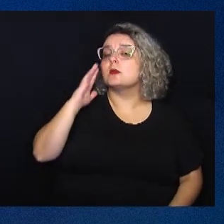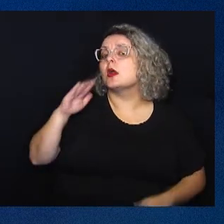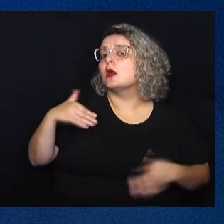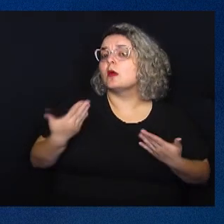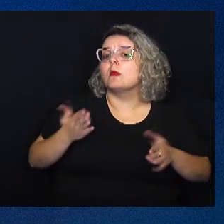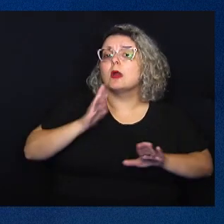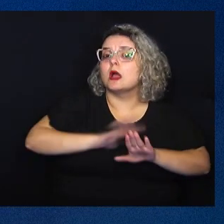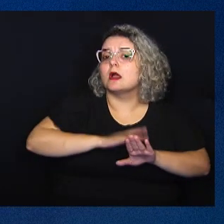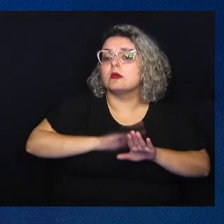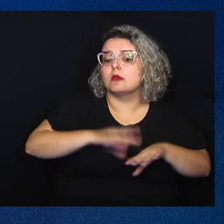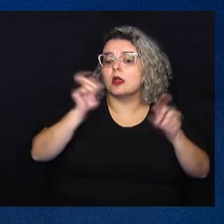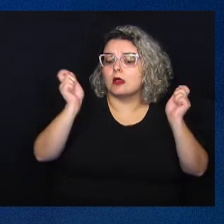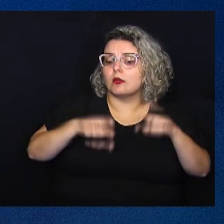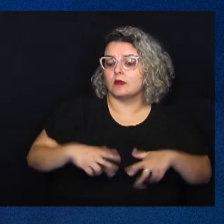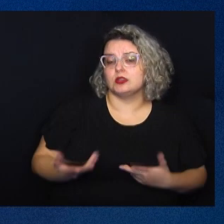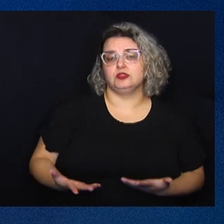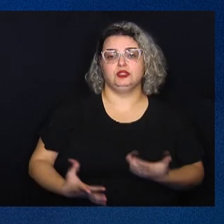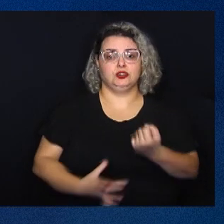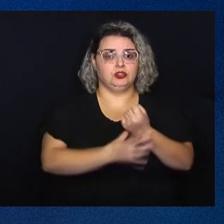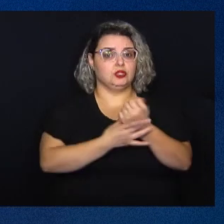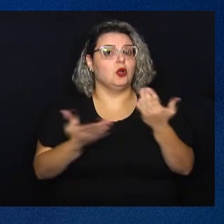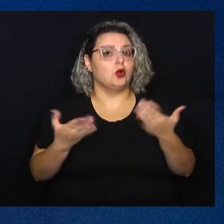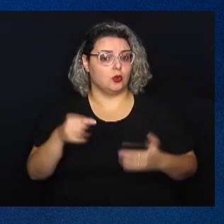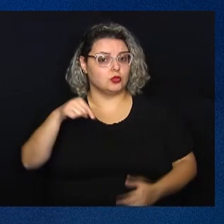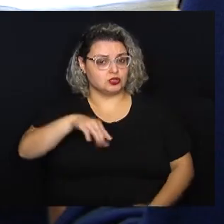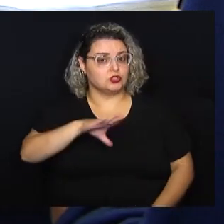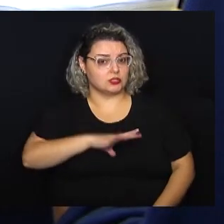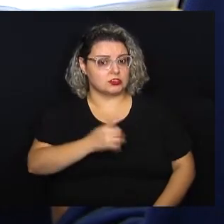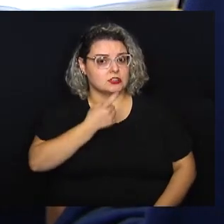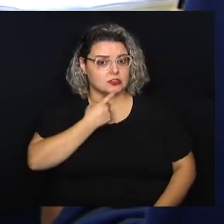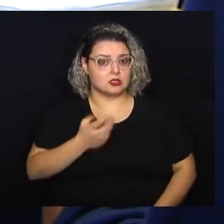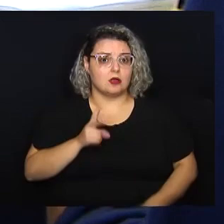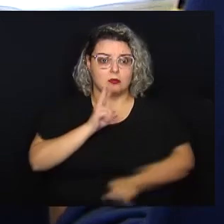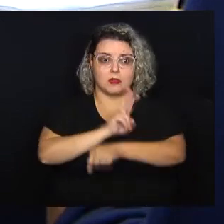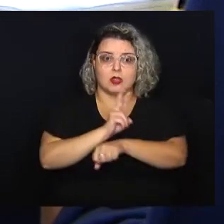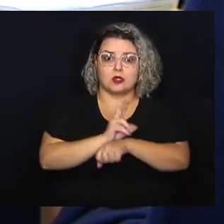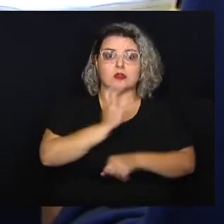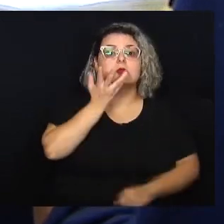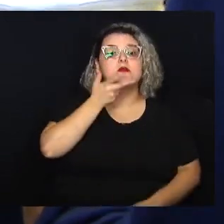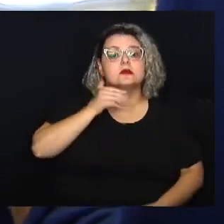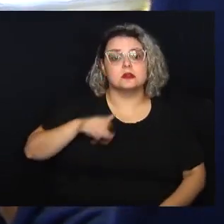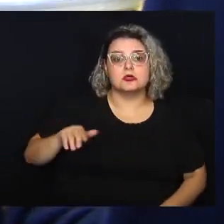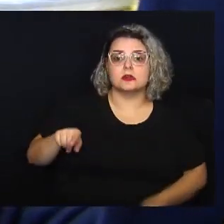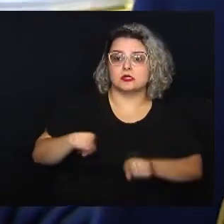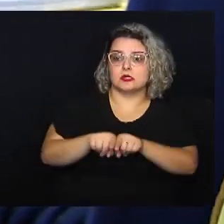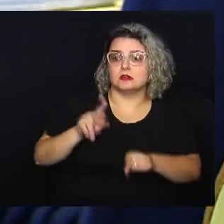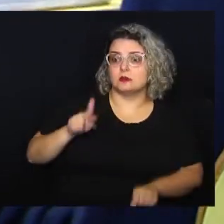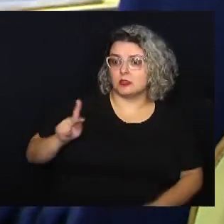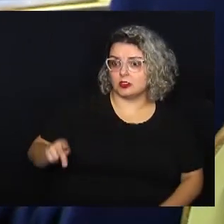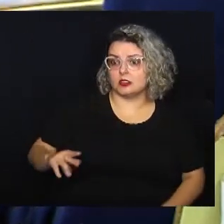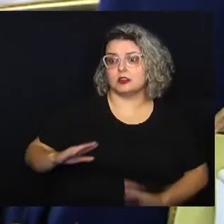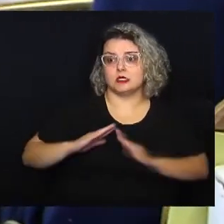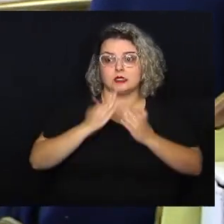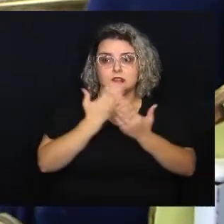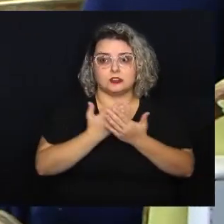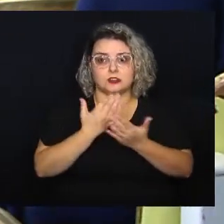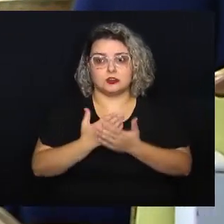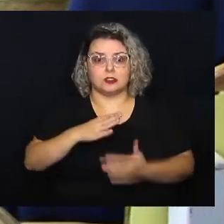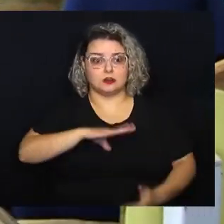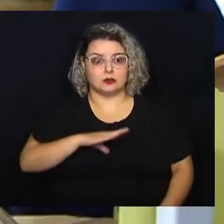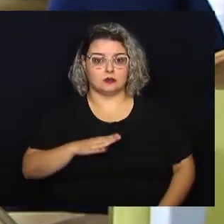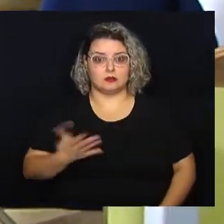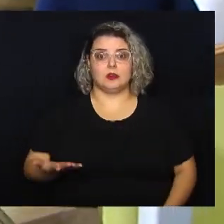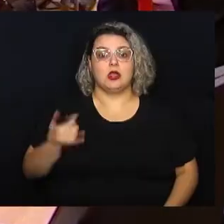efetivas de segurança são tomadas hoje em Campinas, para proteger crianças e professores nas escolas municipais de